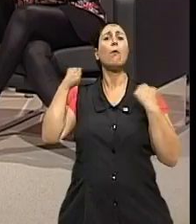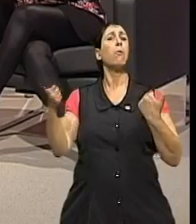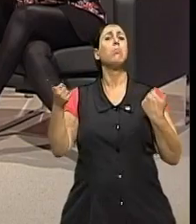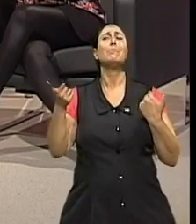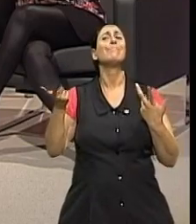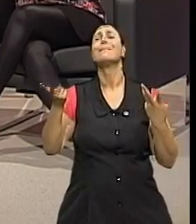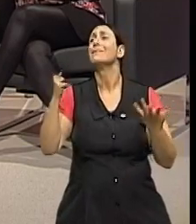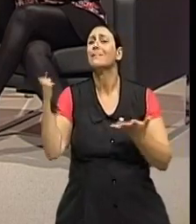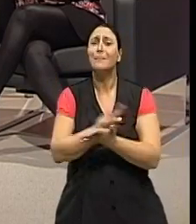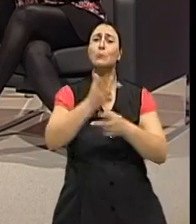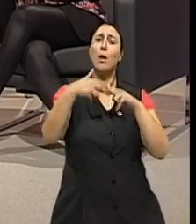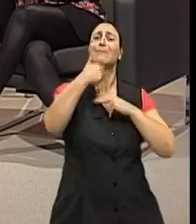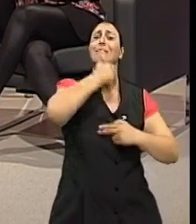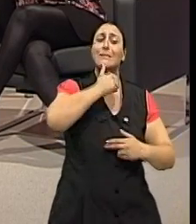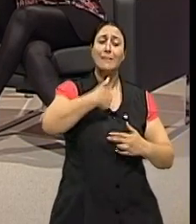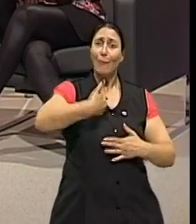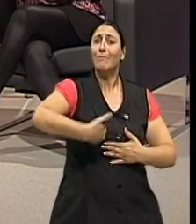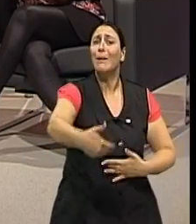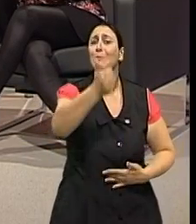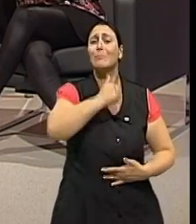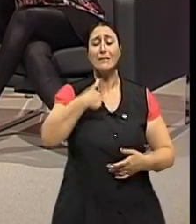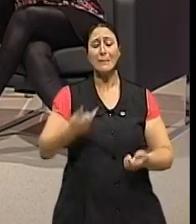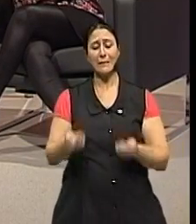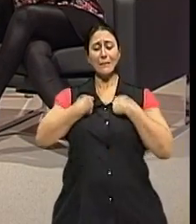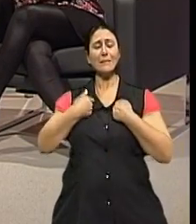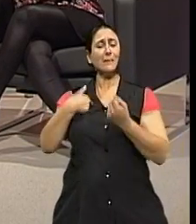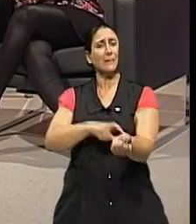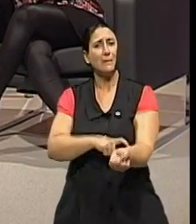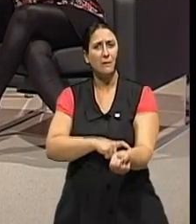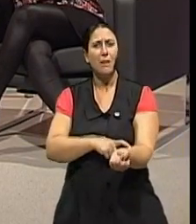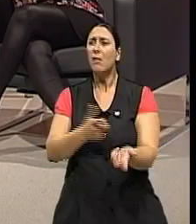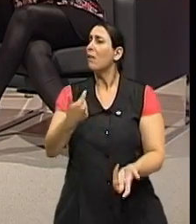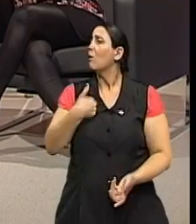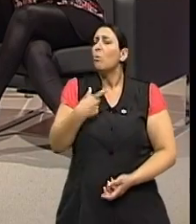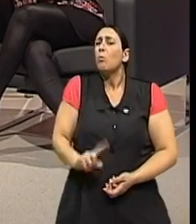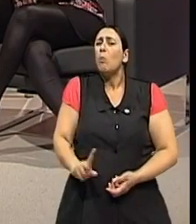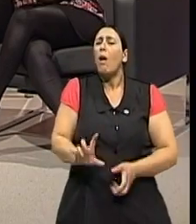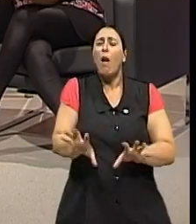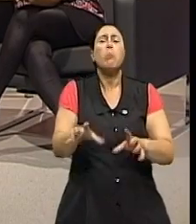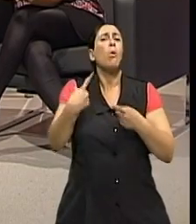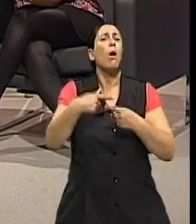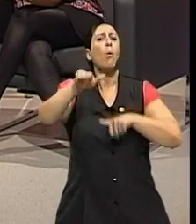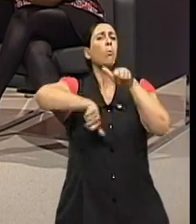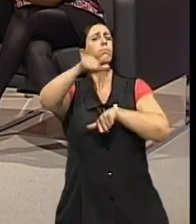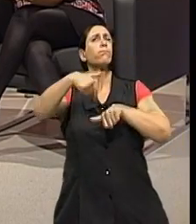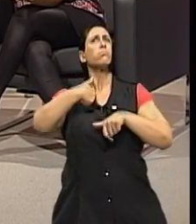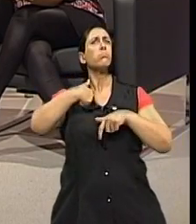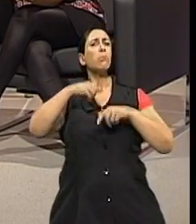o autoconhecimento, a auto-observação. Eu não sou assim, por que eu estou assim? Exato. O que acontece?